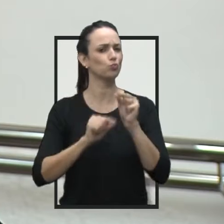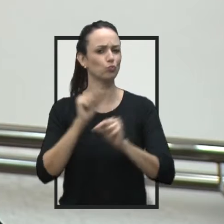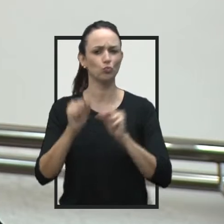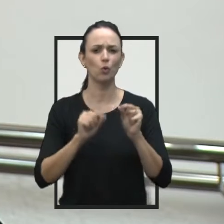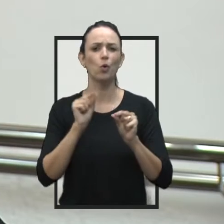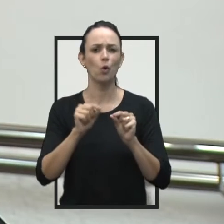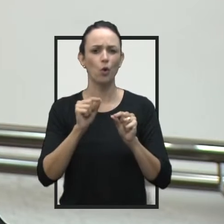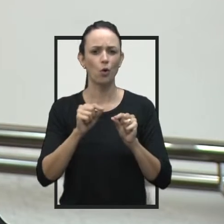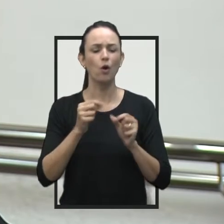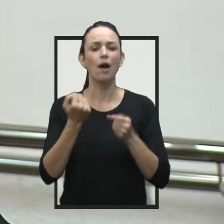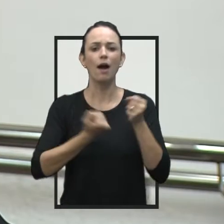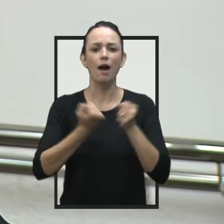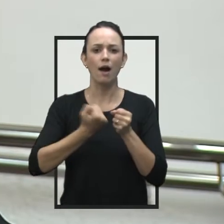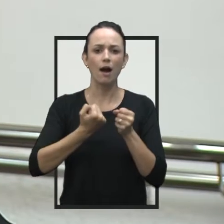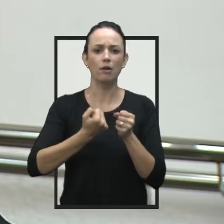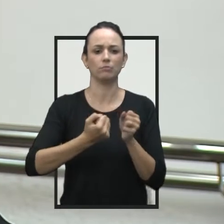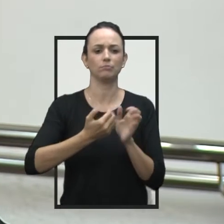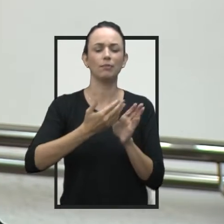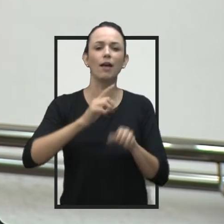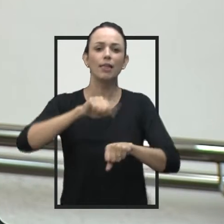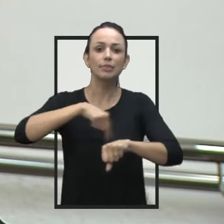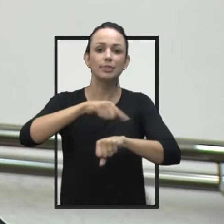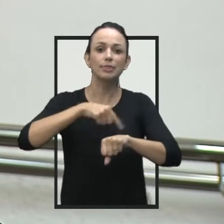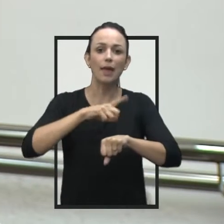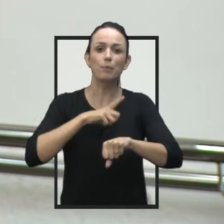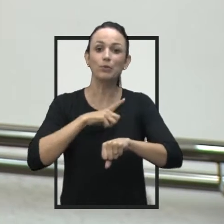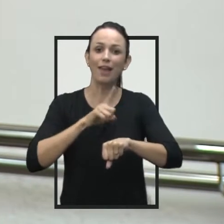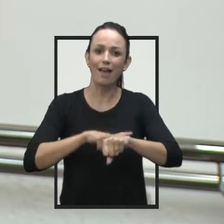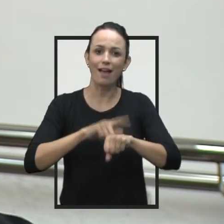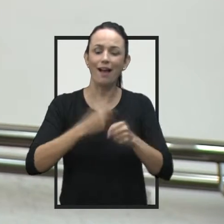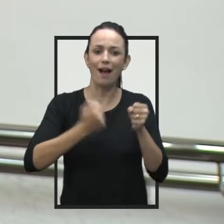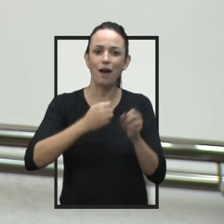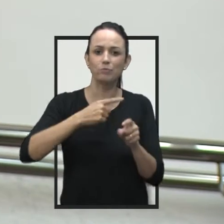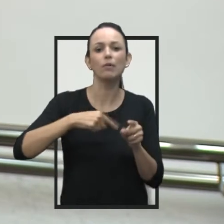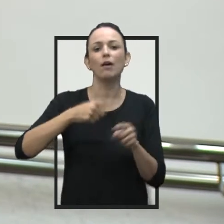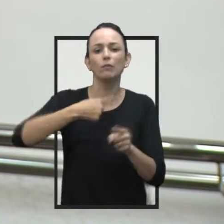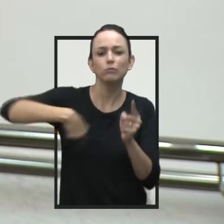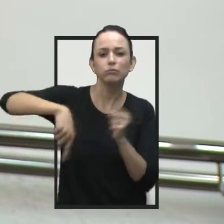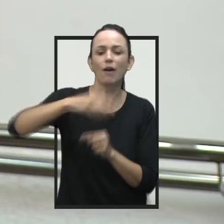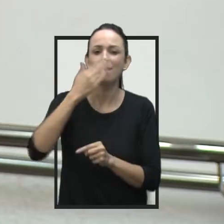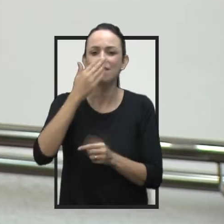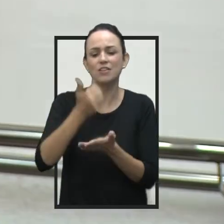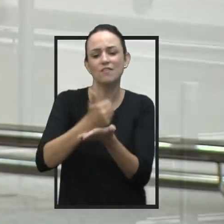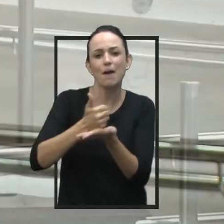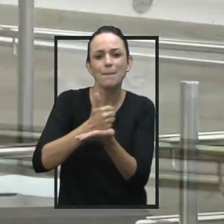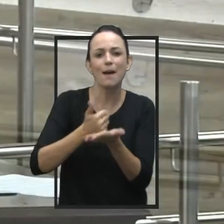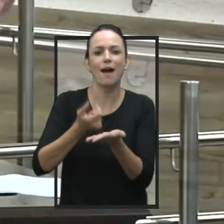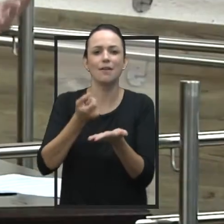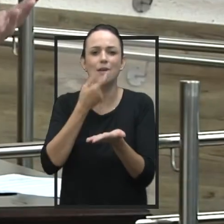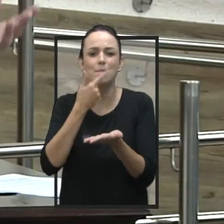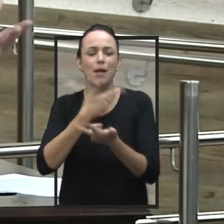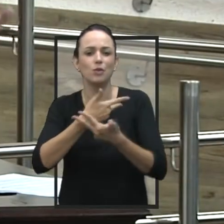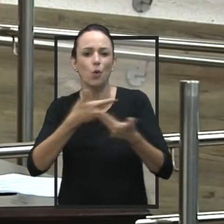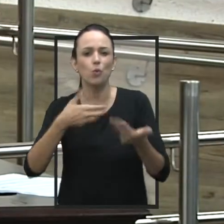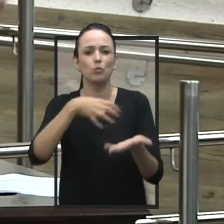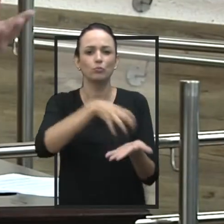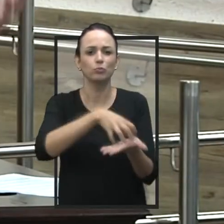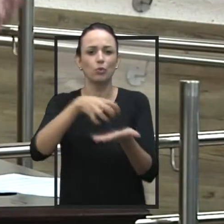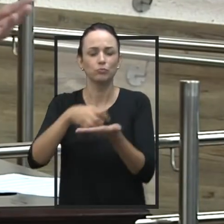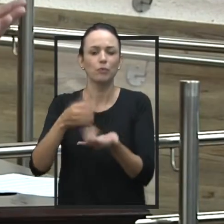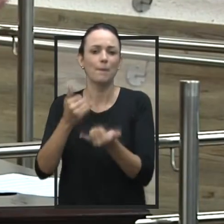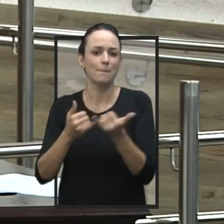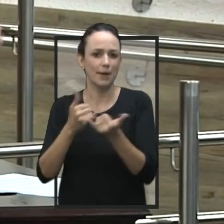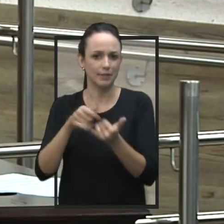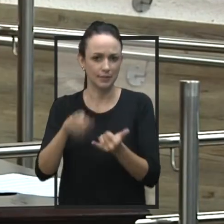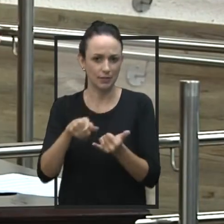que disciplina o estacionamento temporário e rotativo de veículos em frente às farmácias, drogarias e estabelecimentos